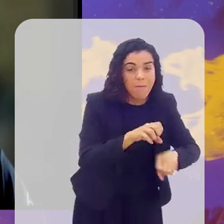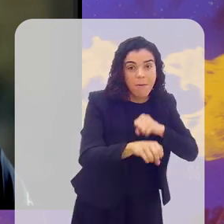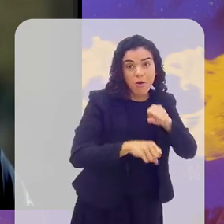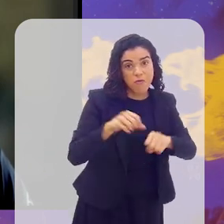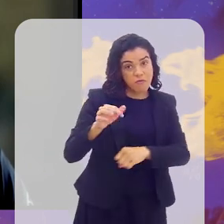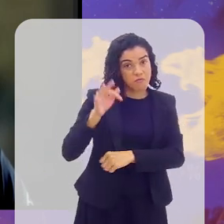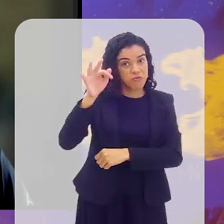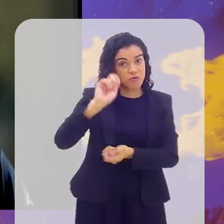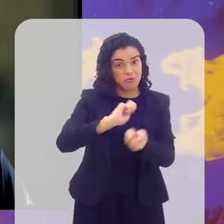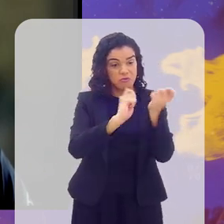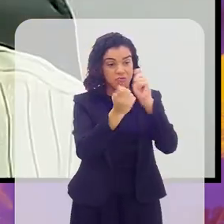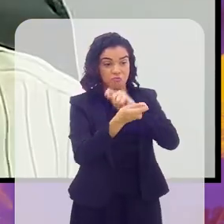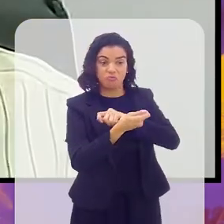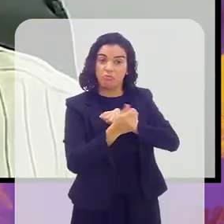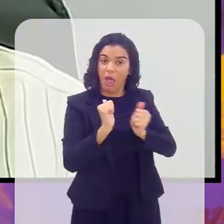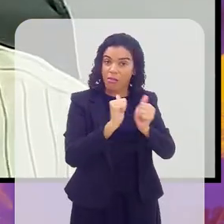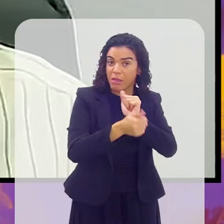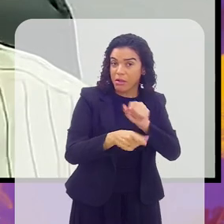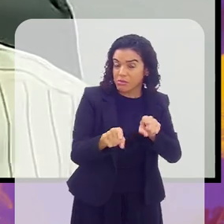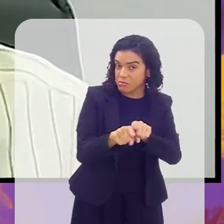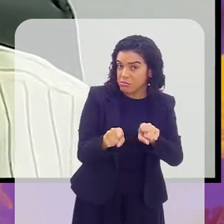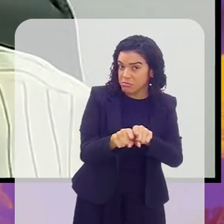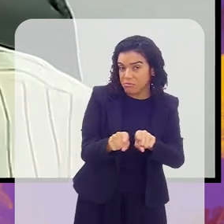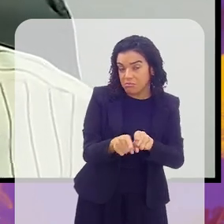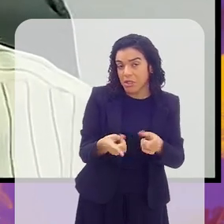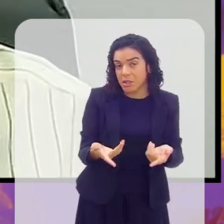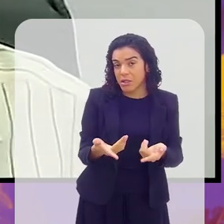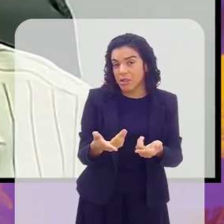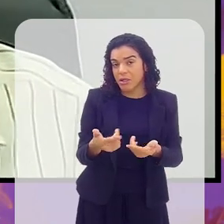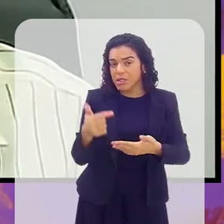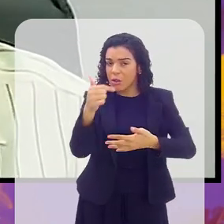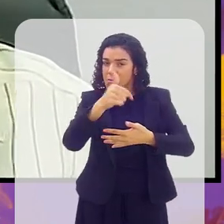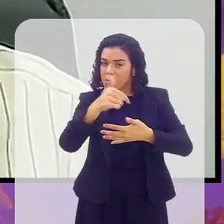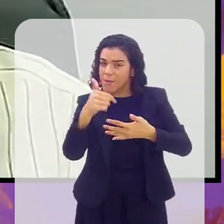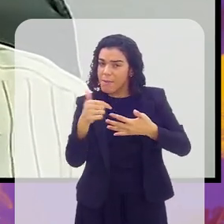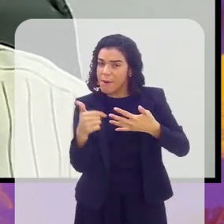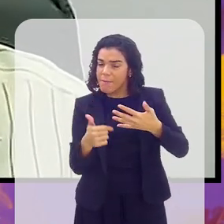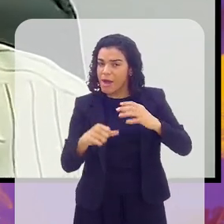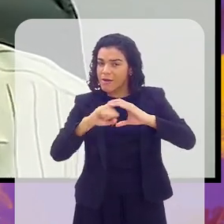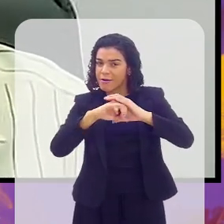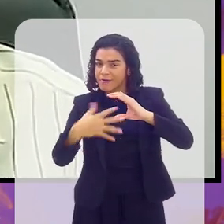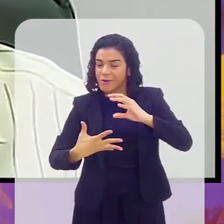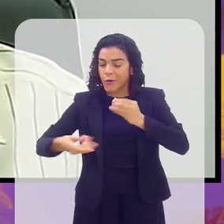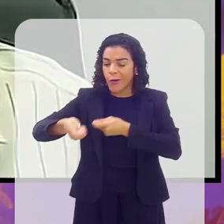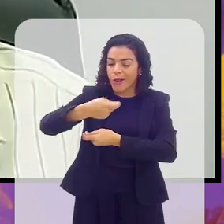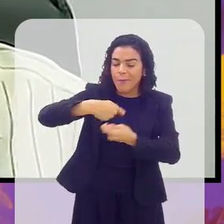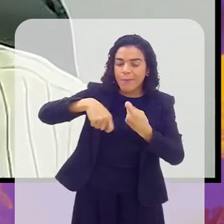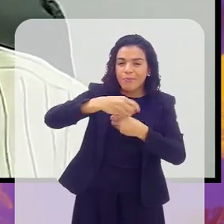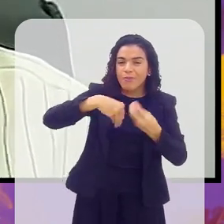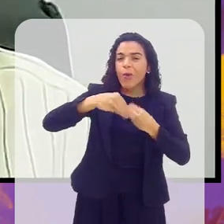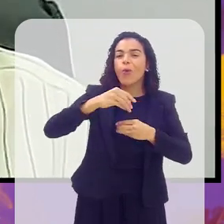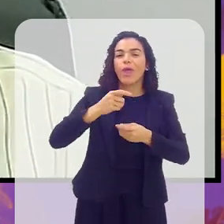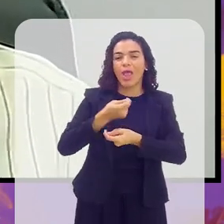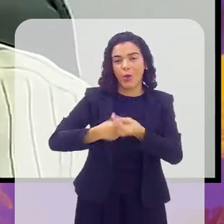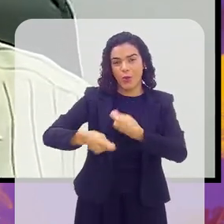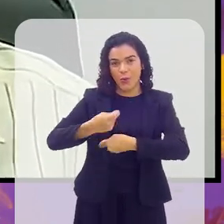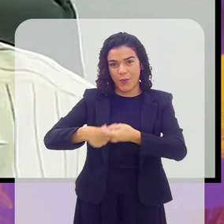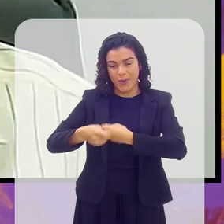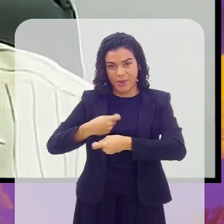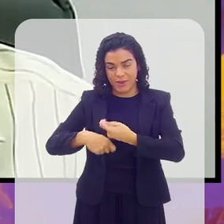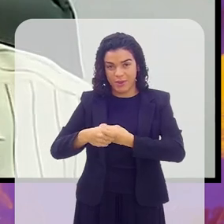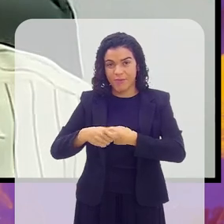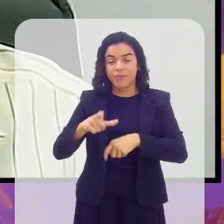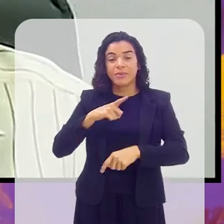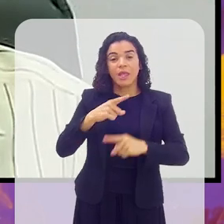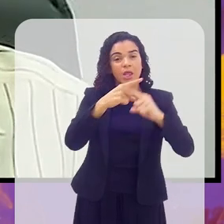futuros jogadores. Então, isso tudo também envolve a economia. Você tem os